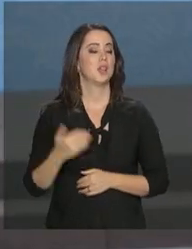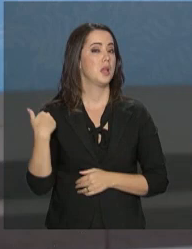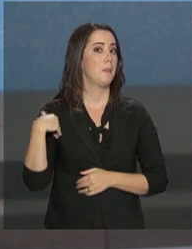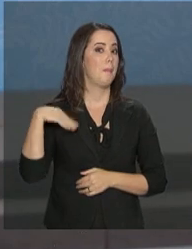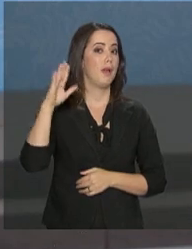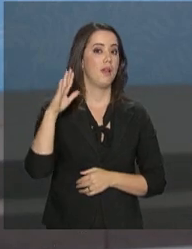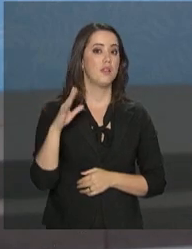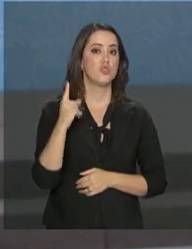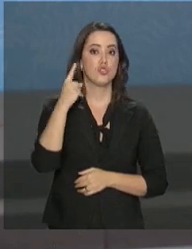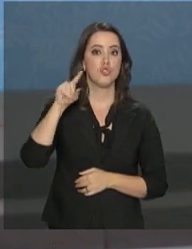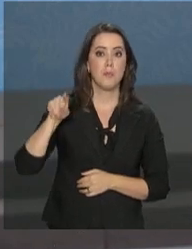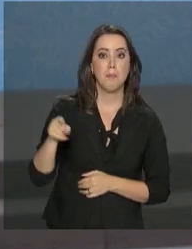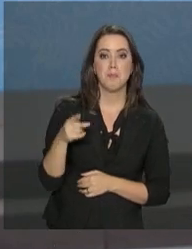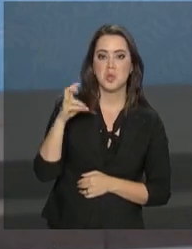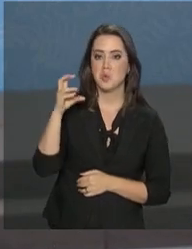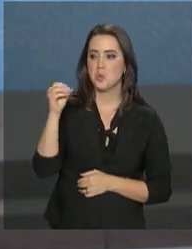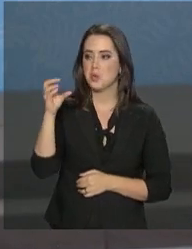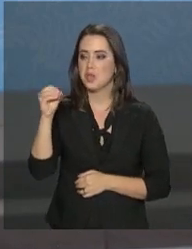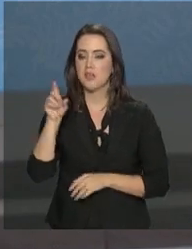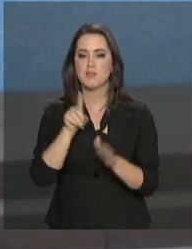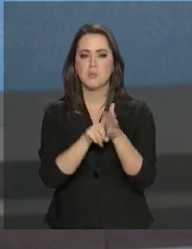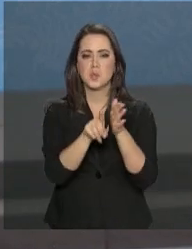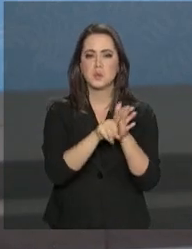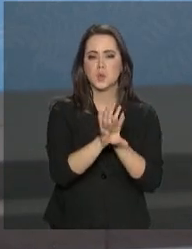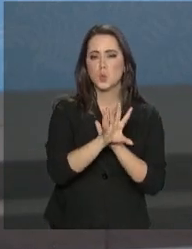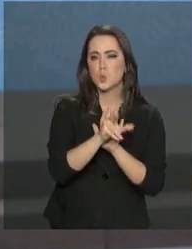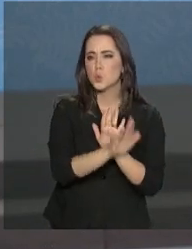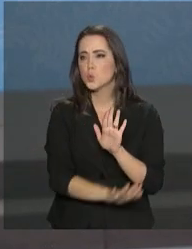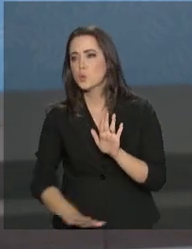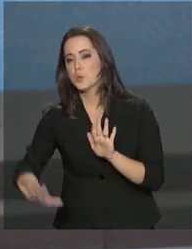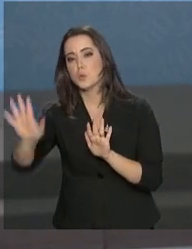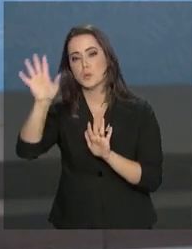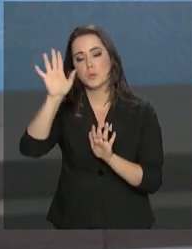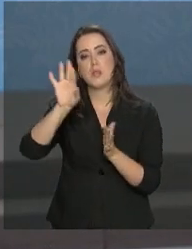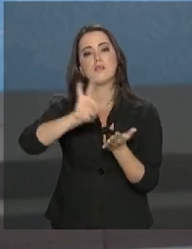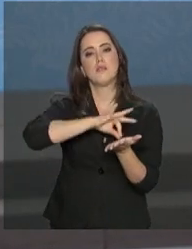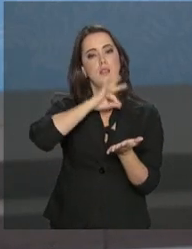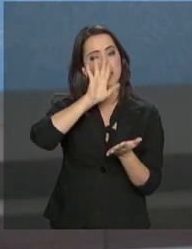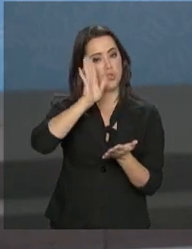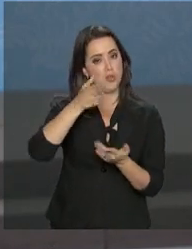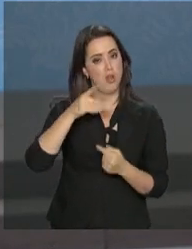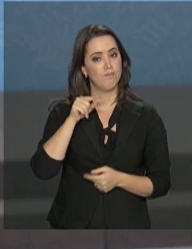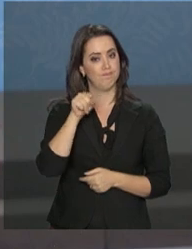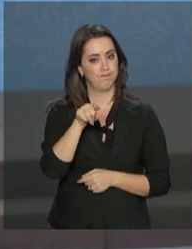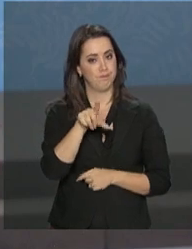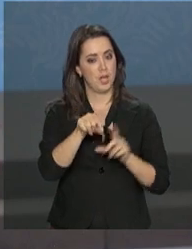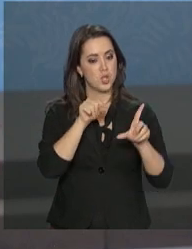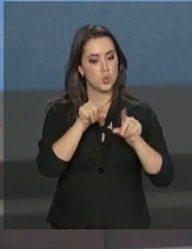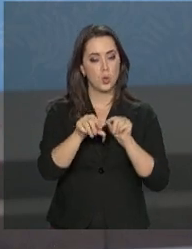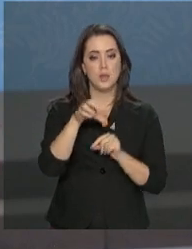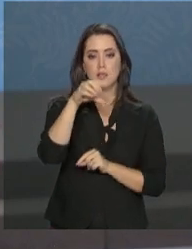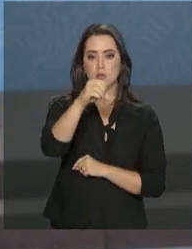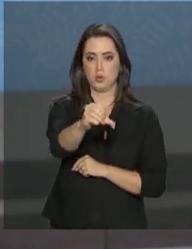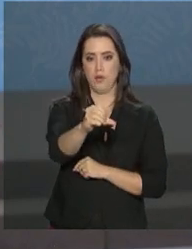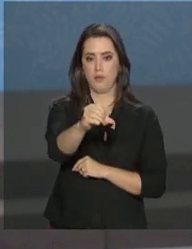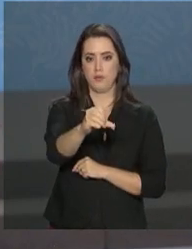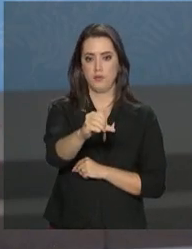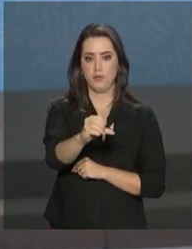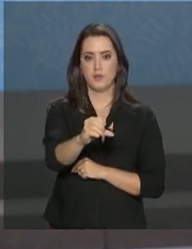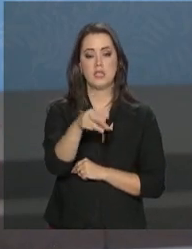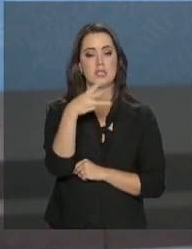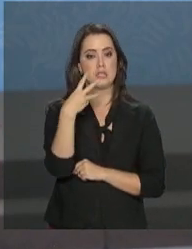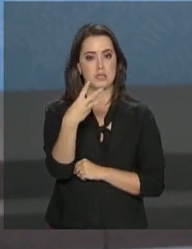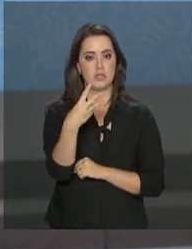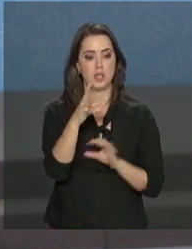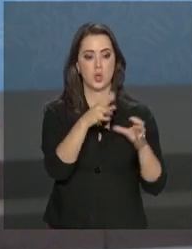1.500 pesquisas de todo o Brasil foram inscritas no prêmio. Destas, nove foram selecionadas em